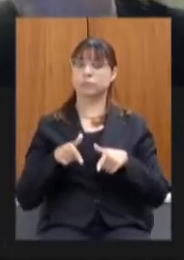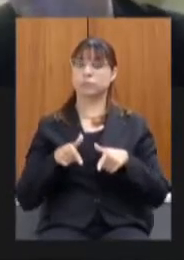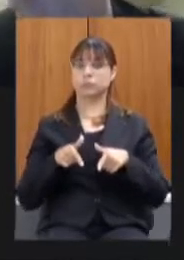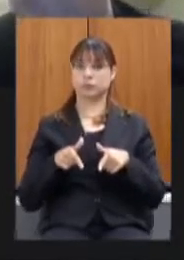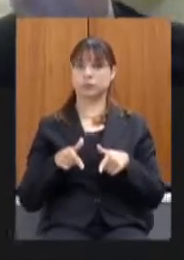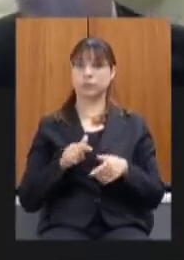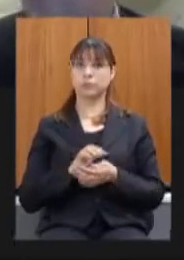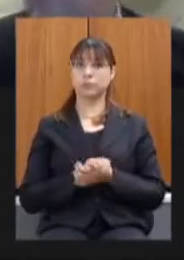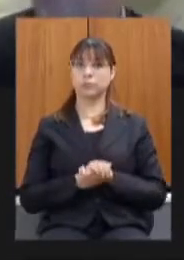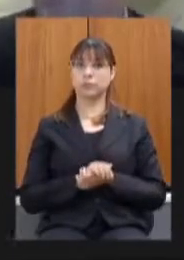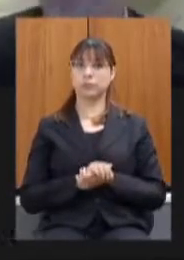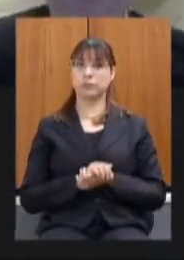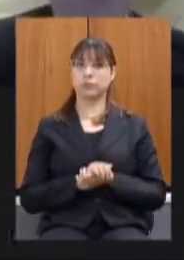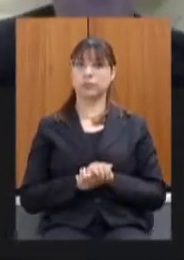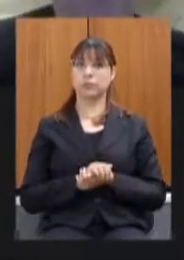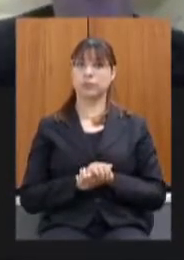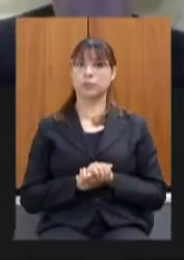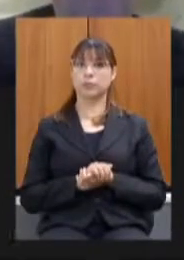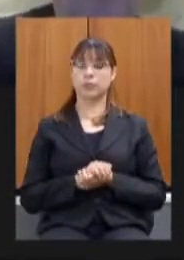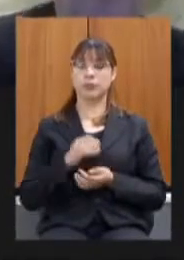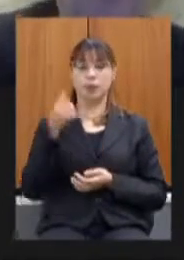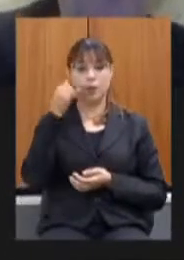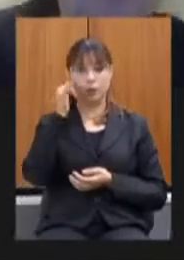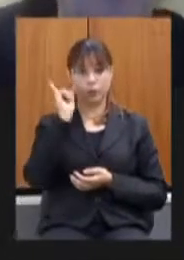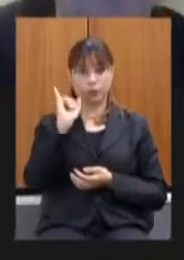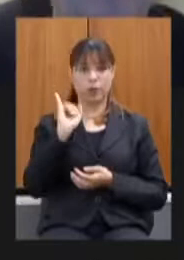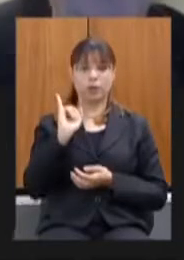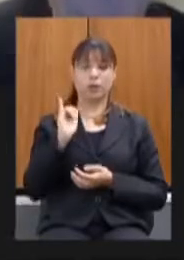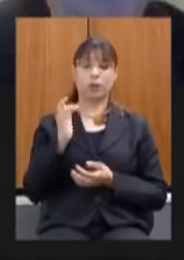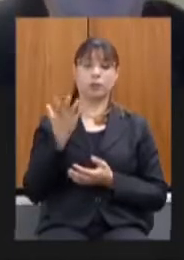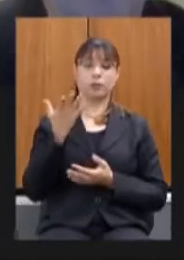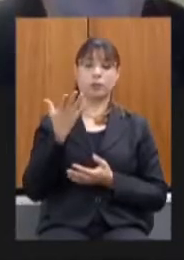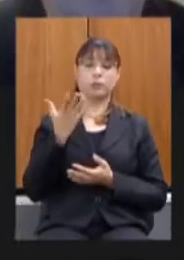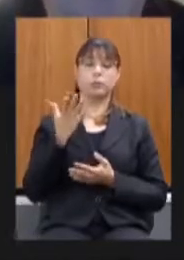no combate à pandemia próximo